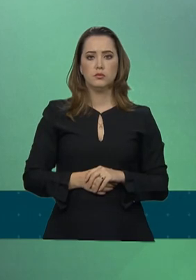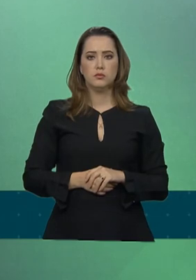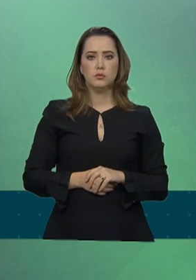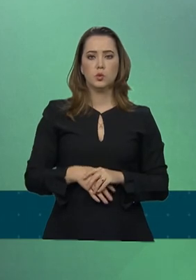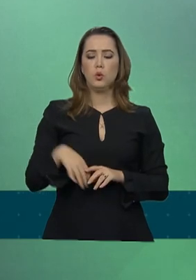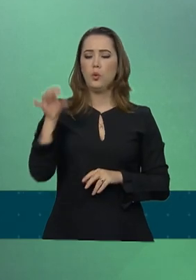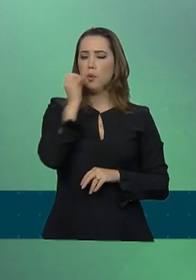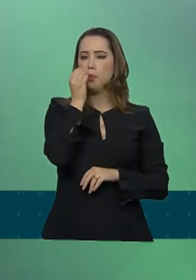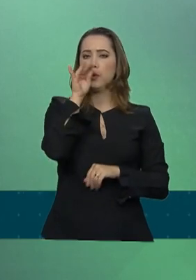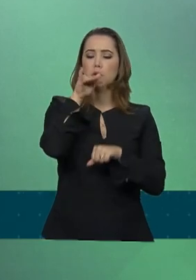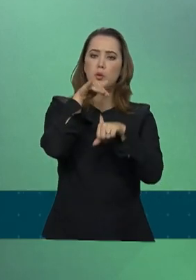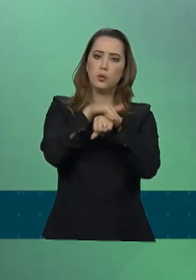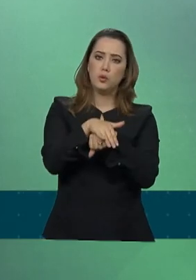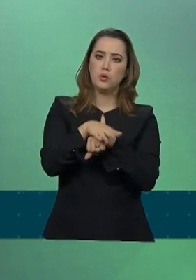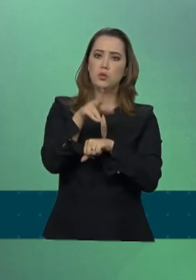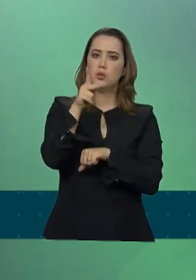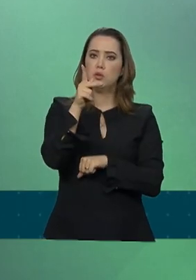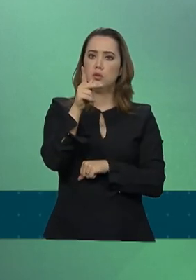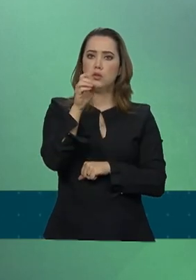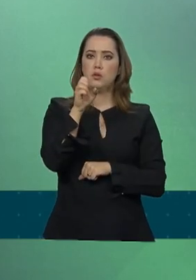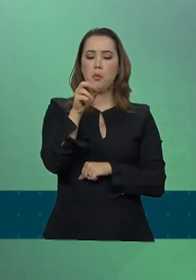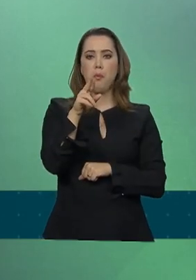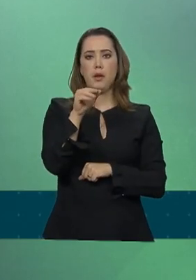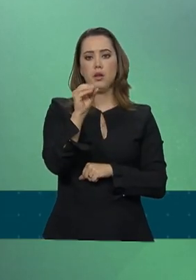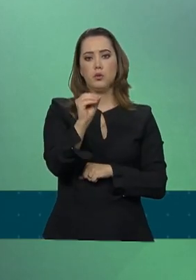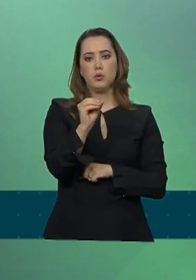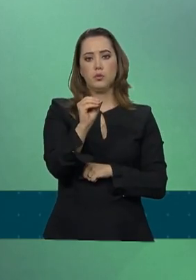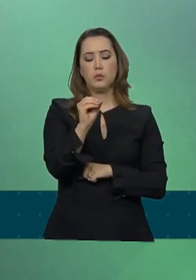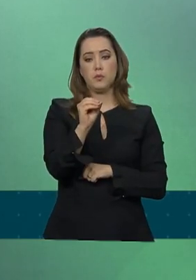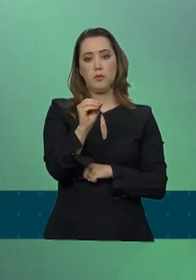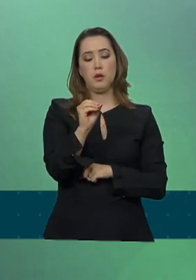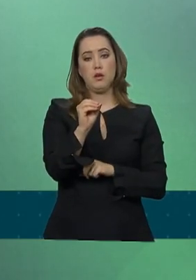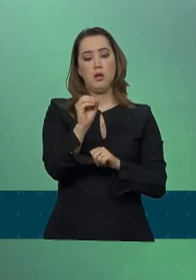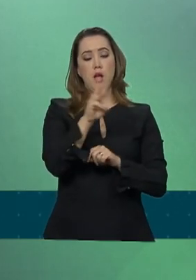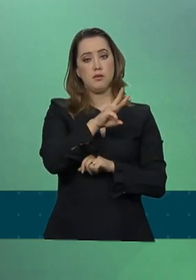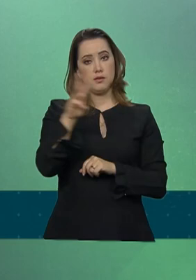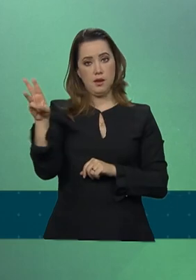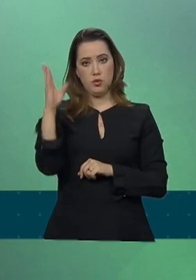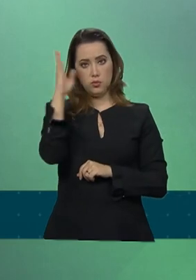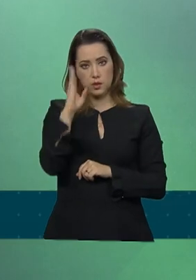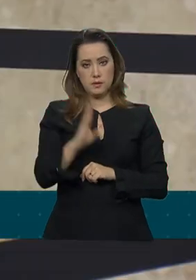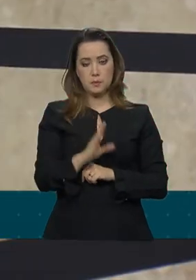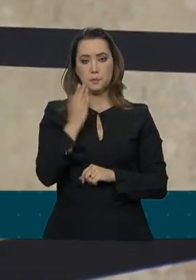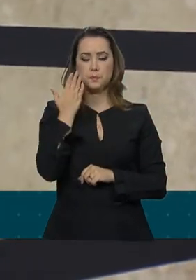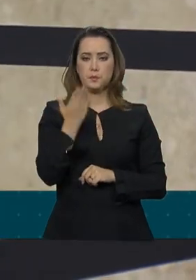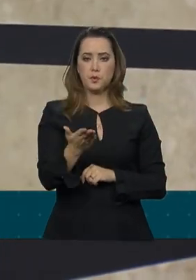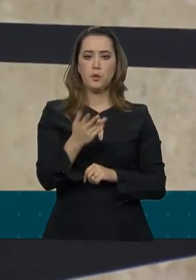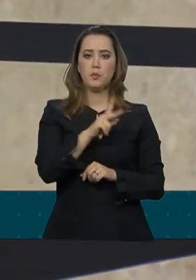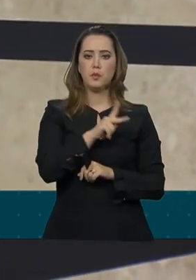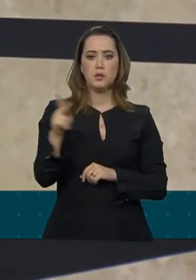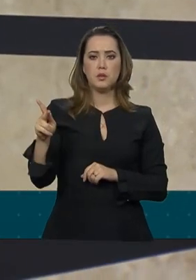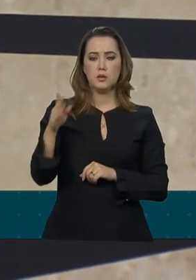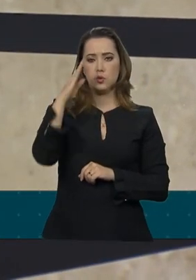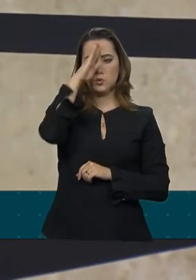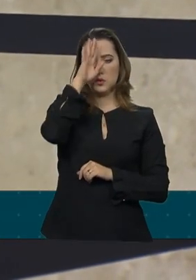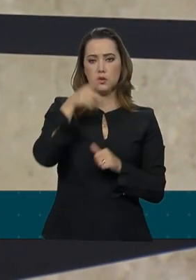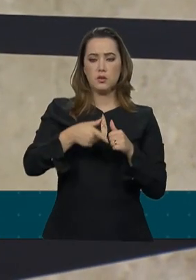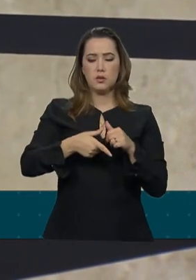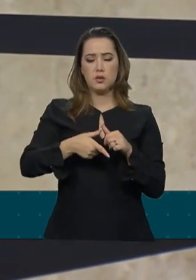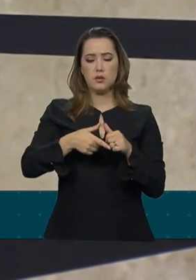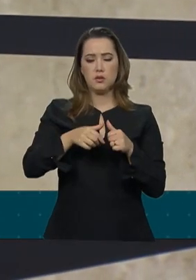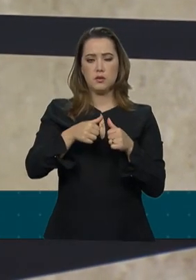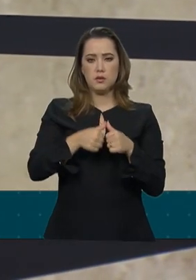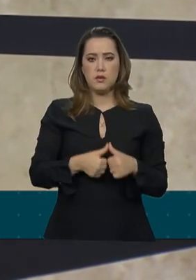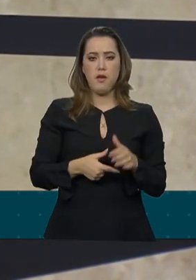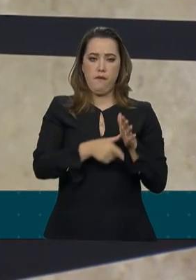Boa noite, porta-voz. Pedro Vilela, da Agência Brasil. Tudo bom, Pedro? Tudo bem? O presidente esteve mais cedo no lançamento do programa